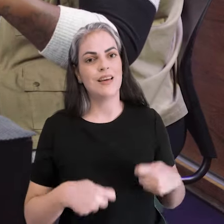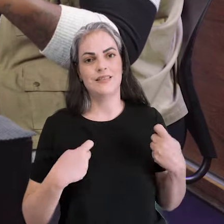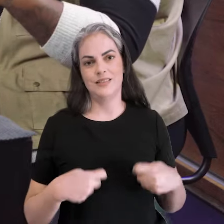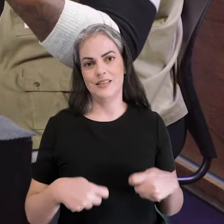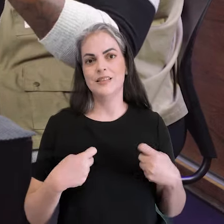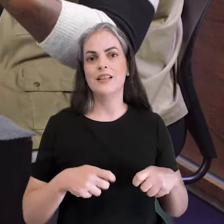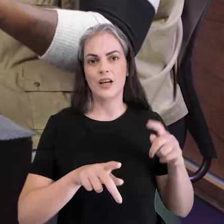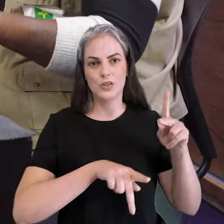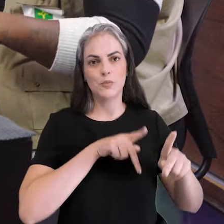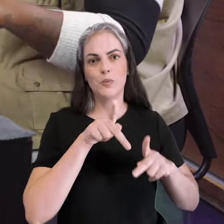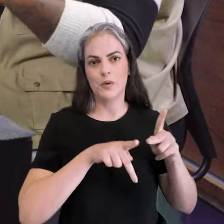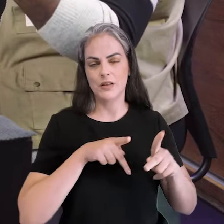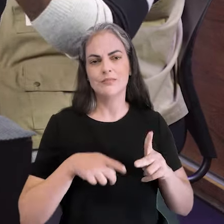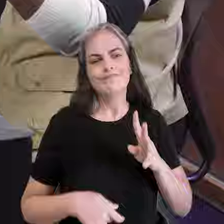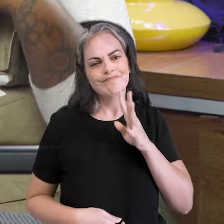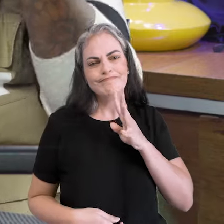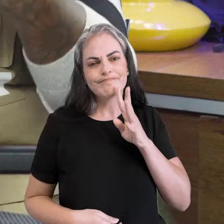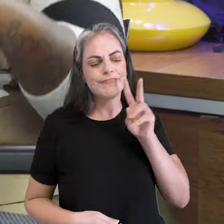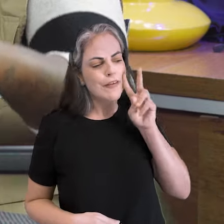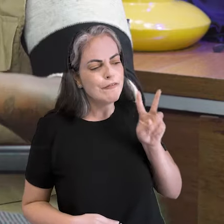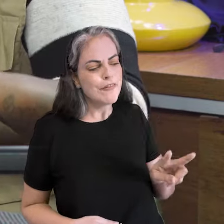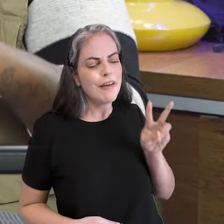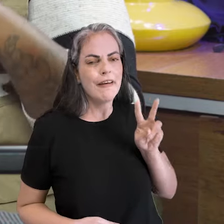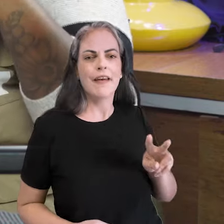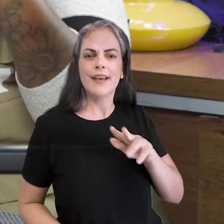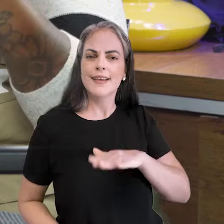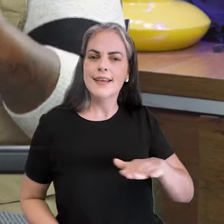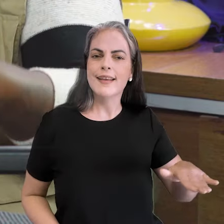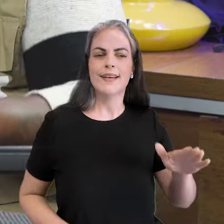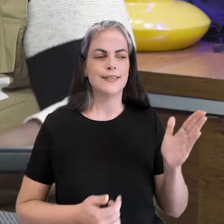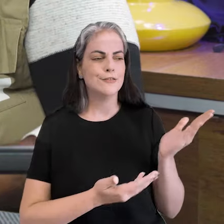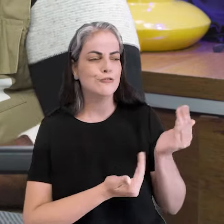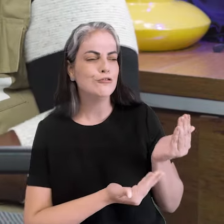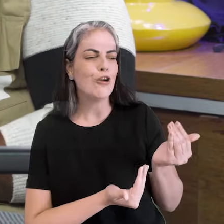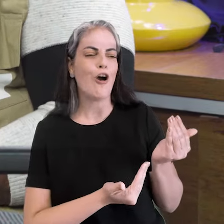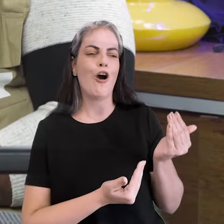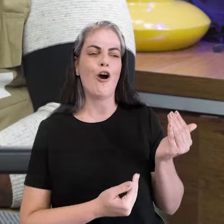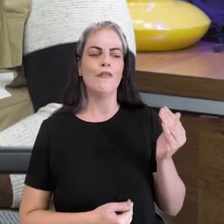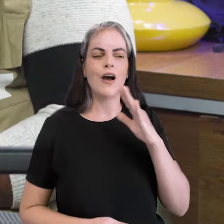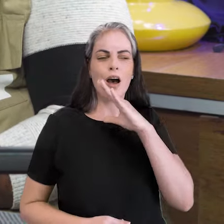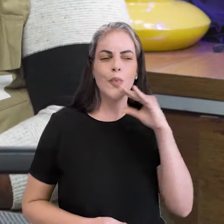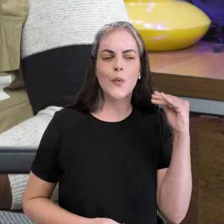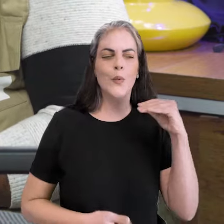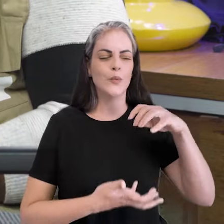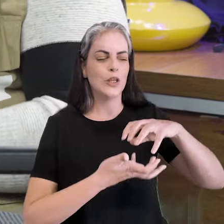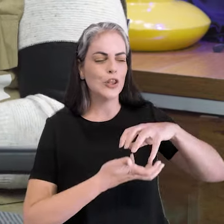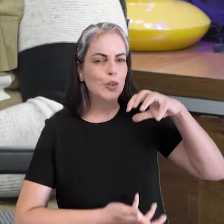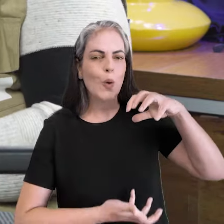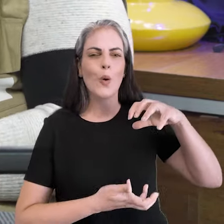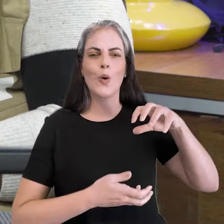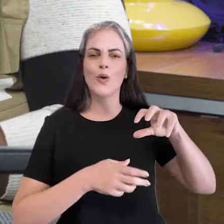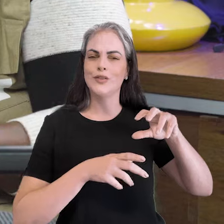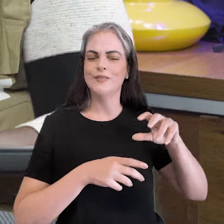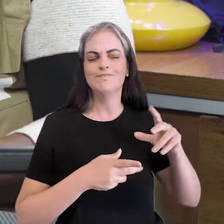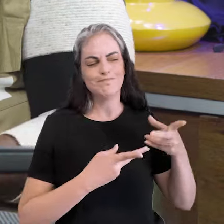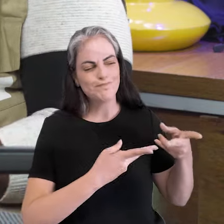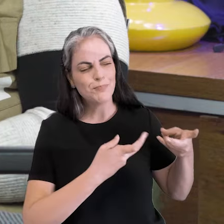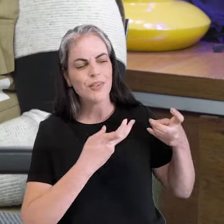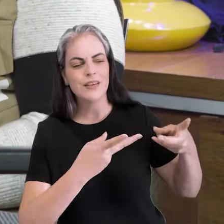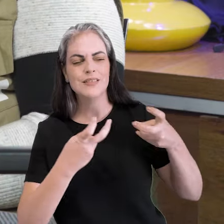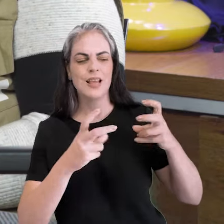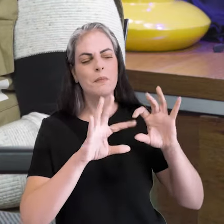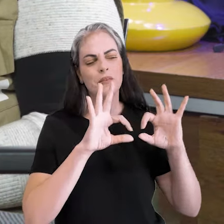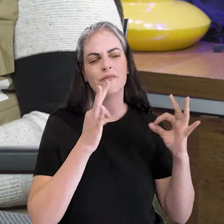da criança, adolescência, a juventude, acompanha os idosos. Então, a gente tem essa